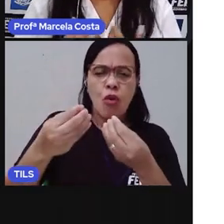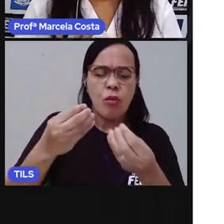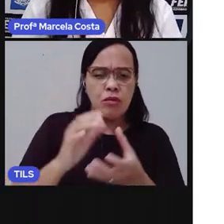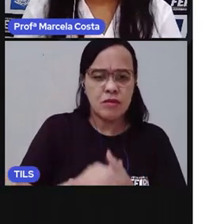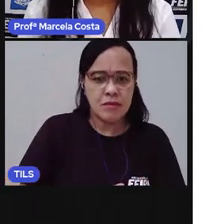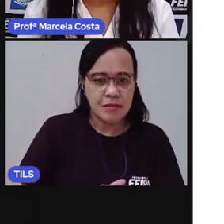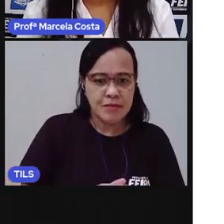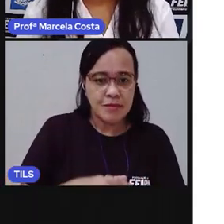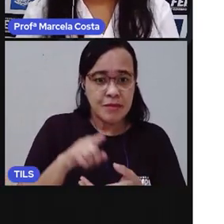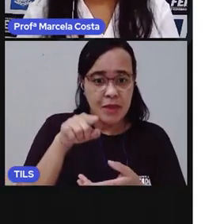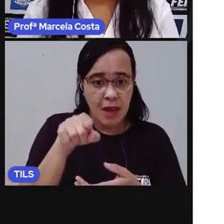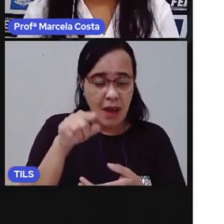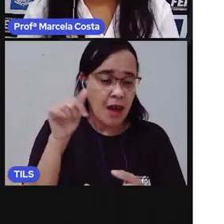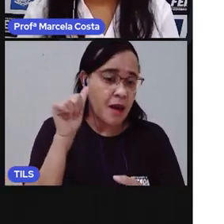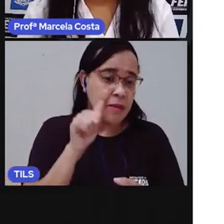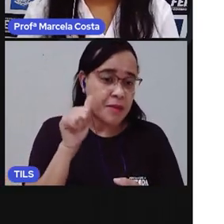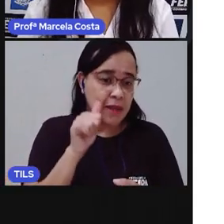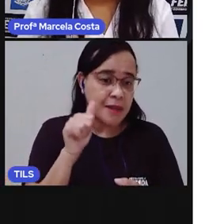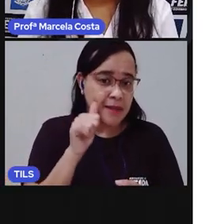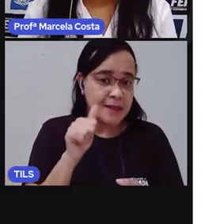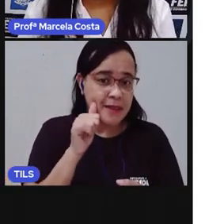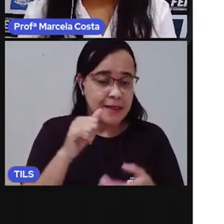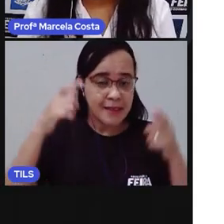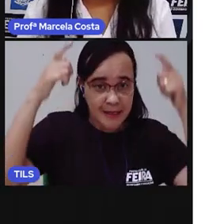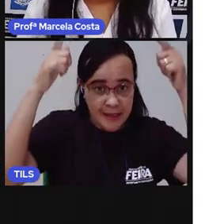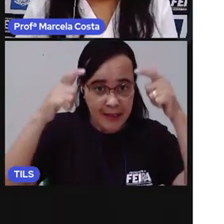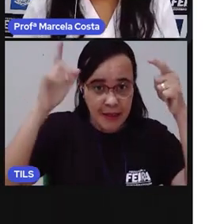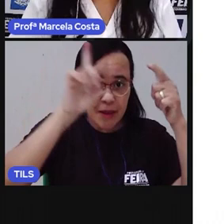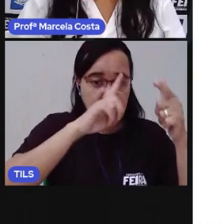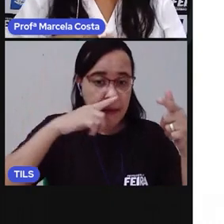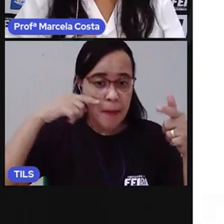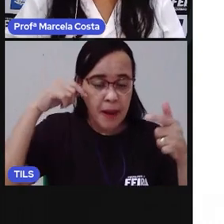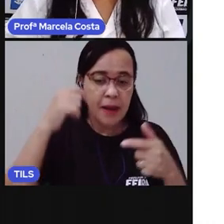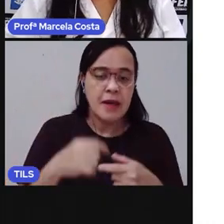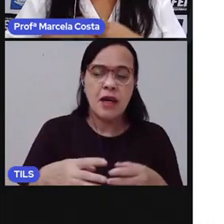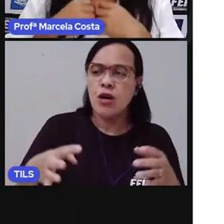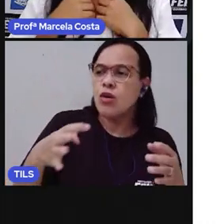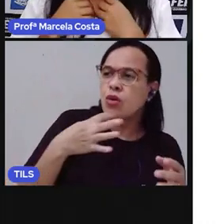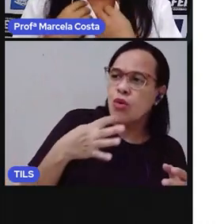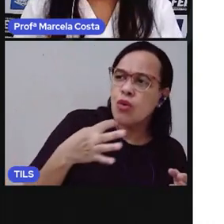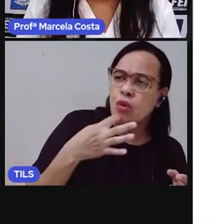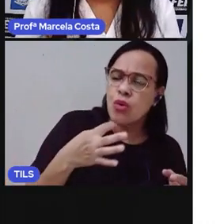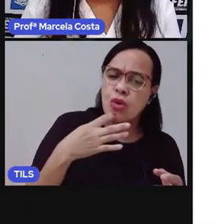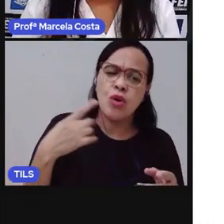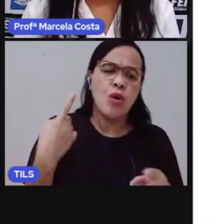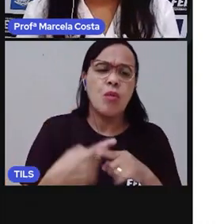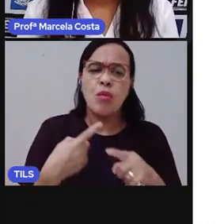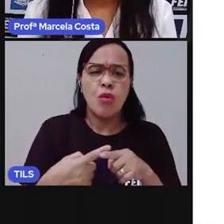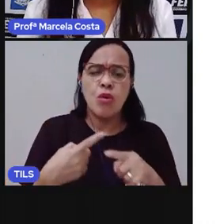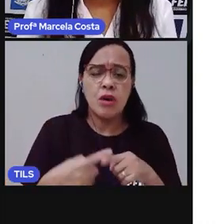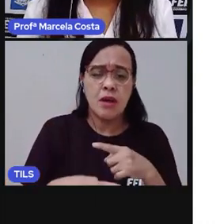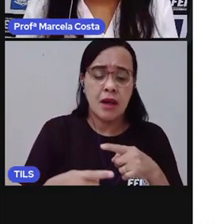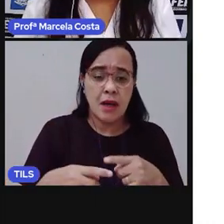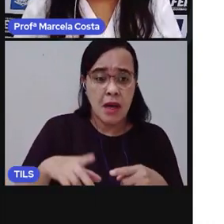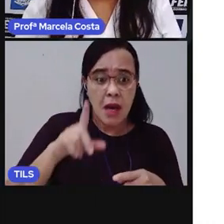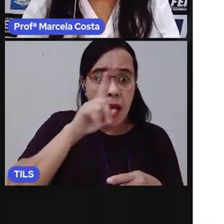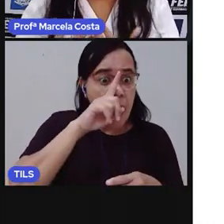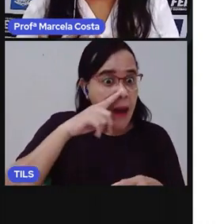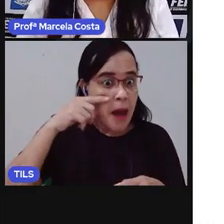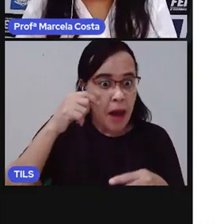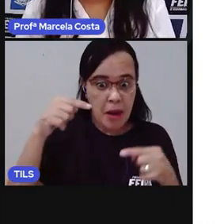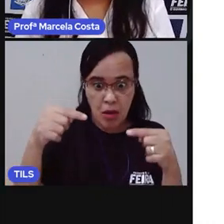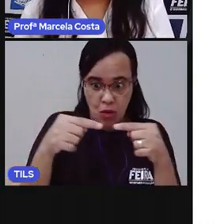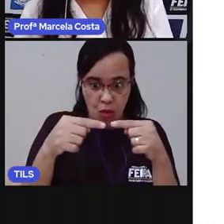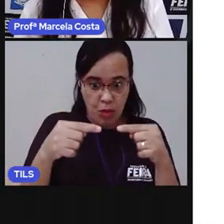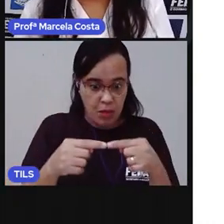Chapéuzinho amarelo. amarelo, era conhecida como amarelo porque ela amarelava de medo. Ela sentia